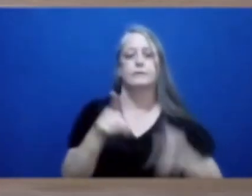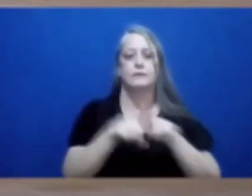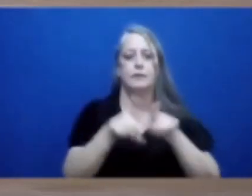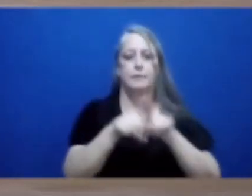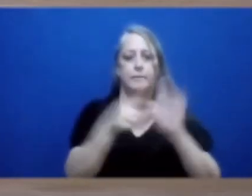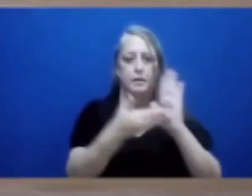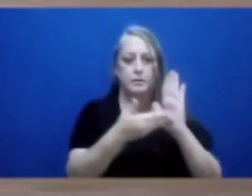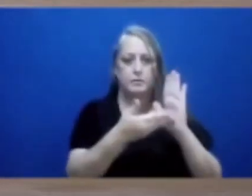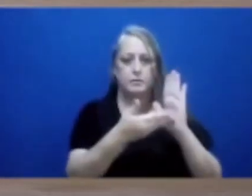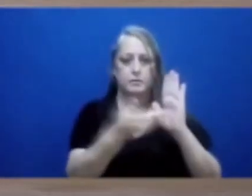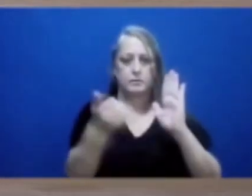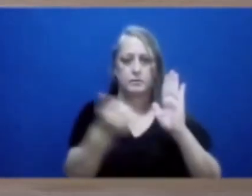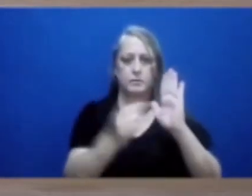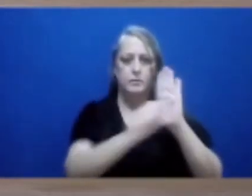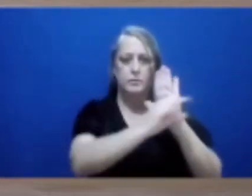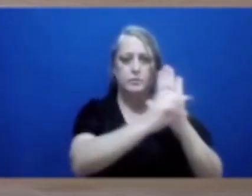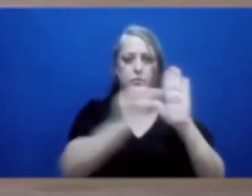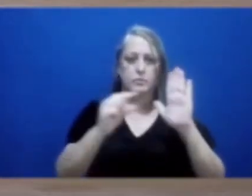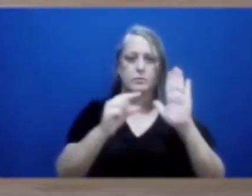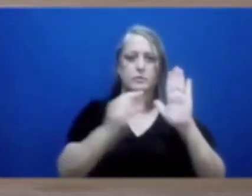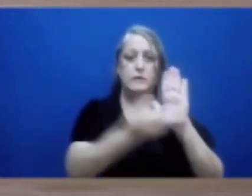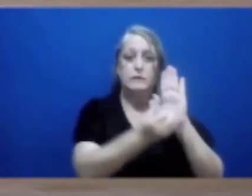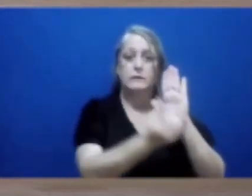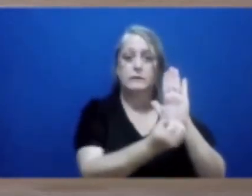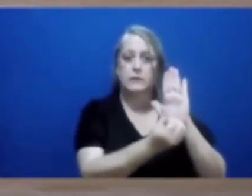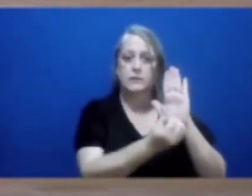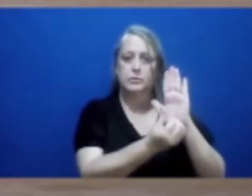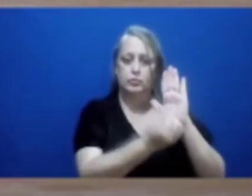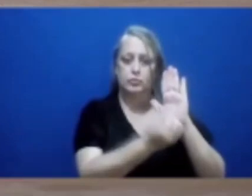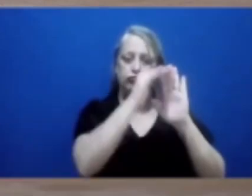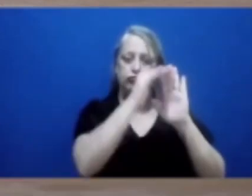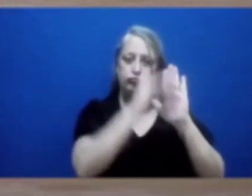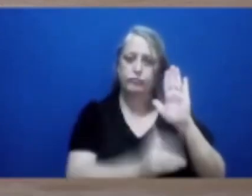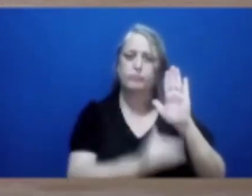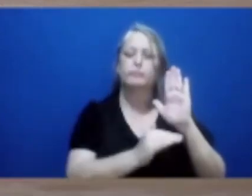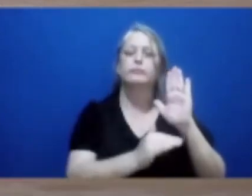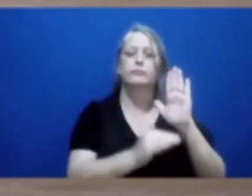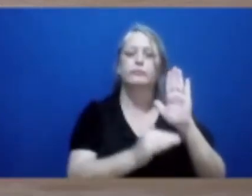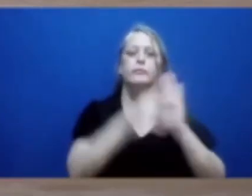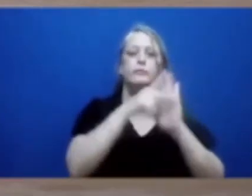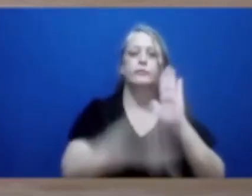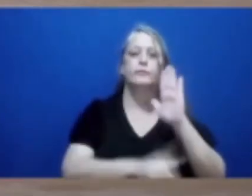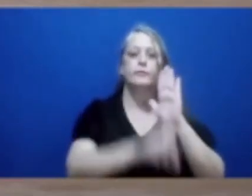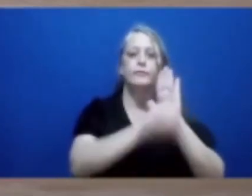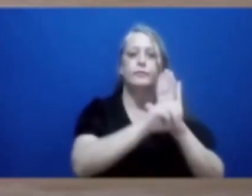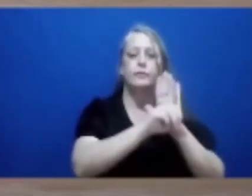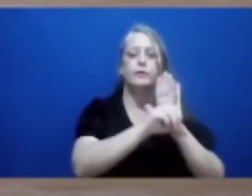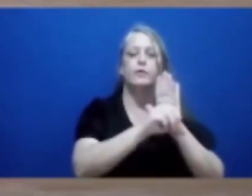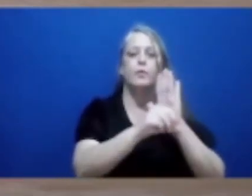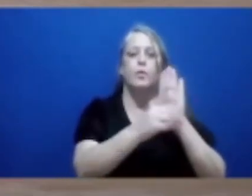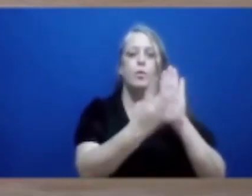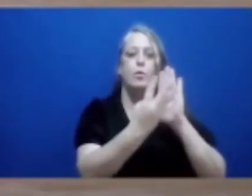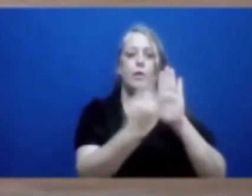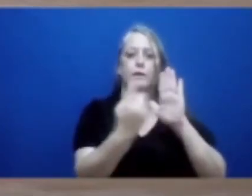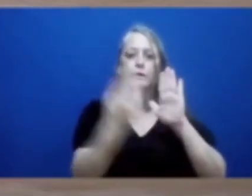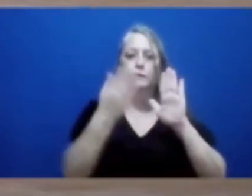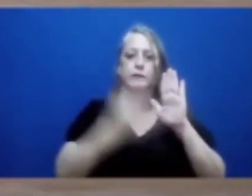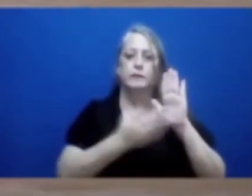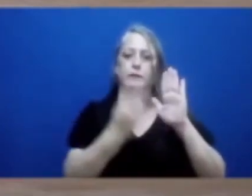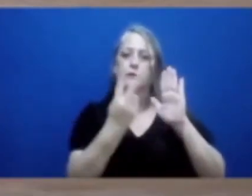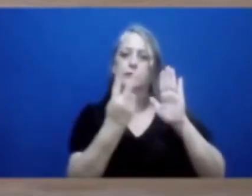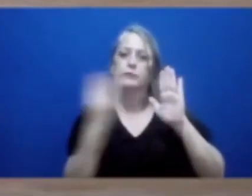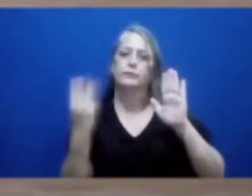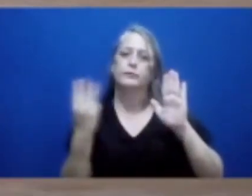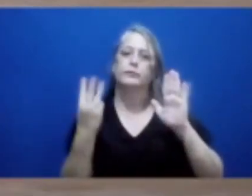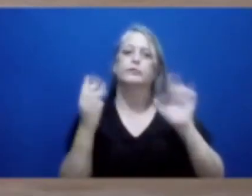item sexto da pauta, que é o projeto decreto legislativo 41 barra 23, visto